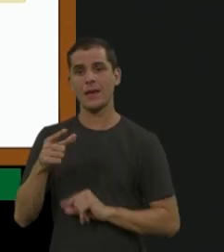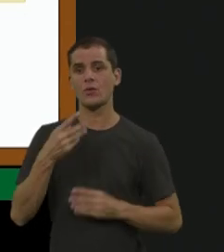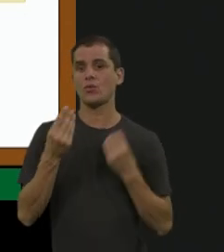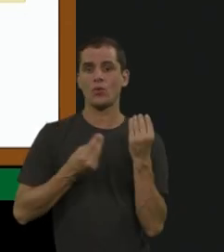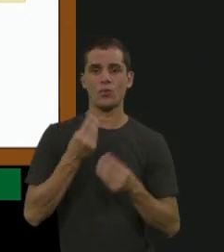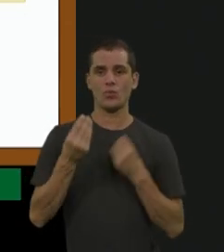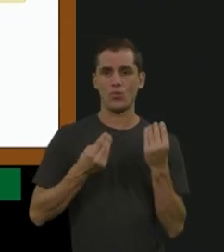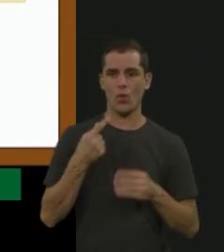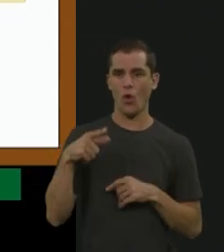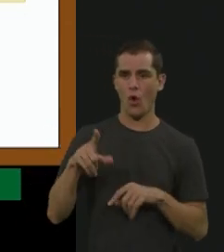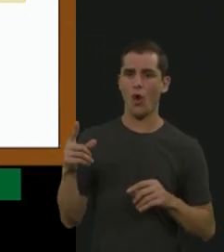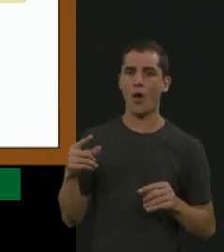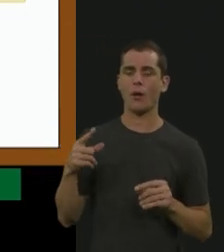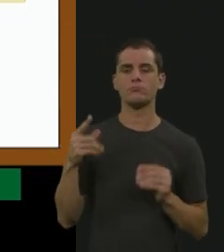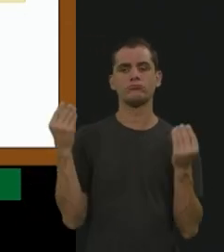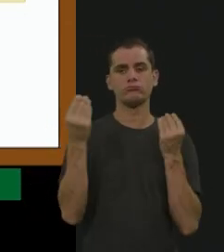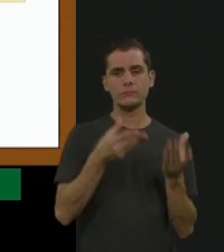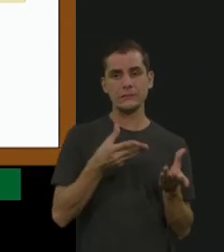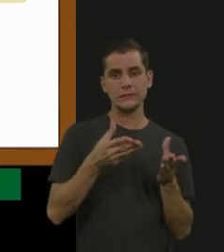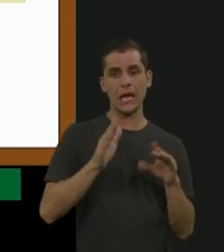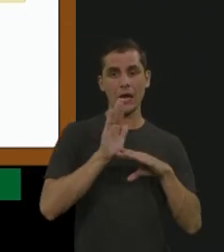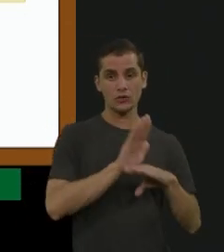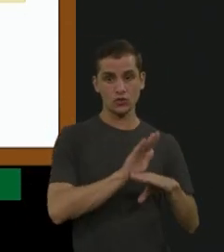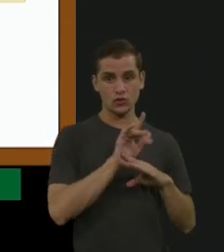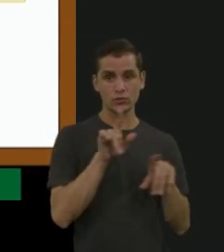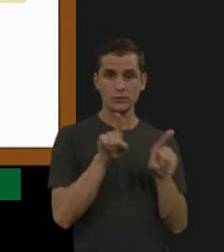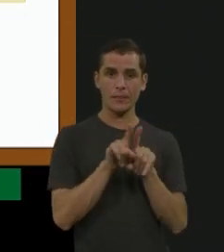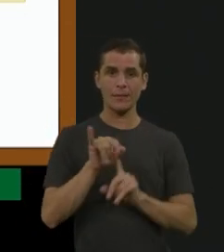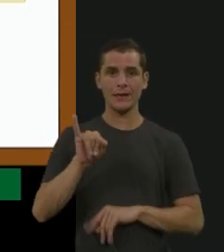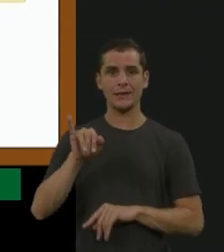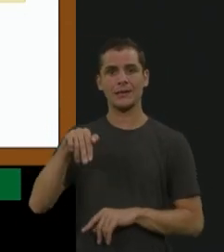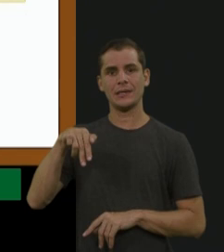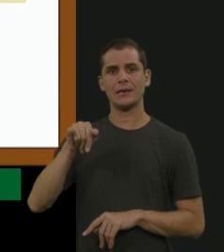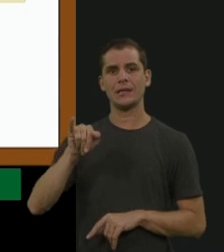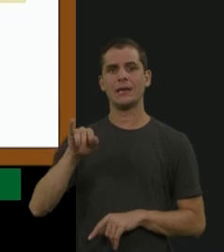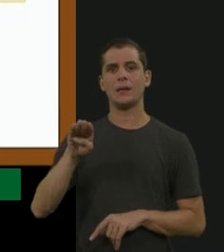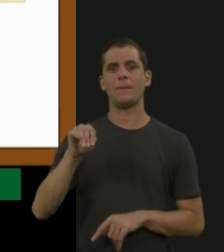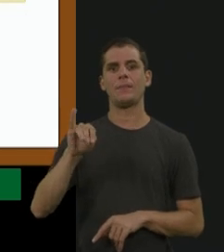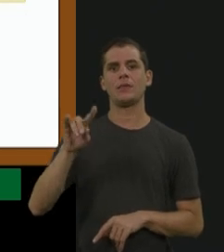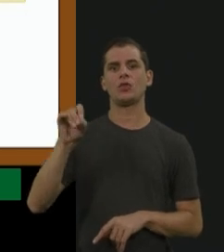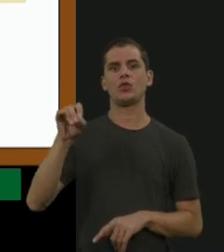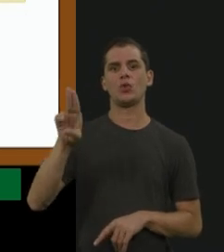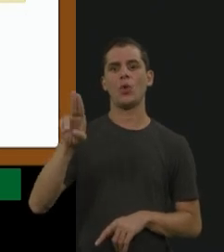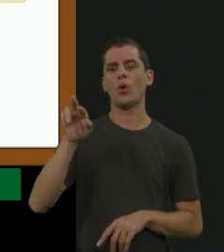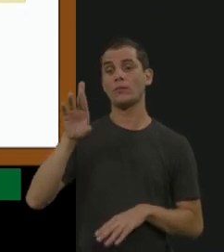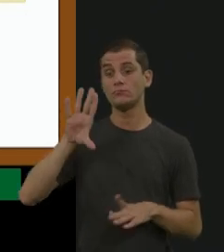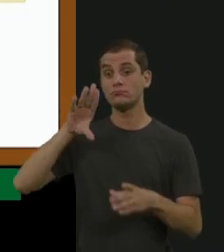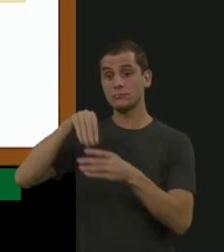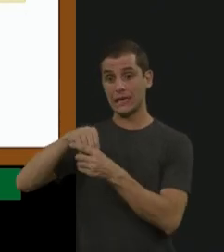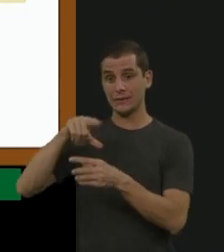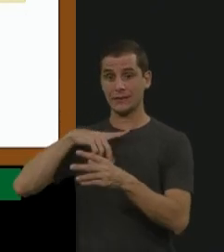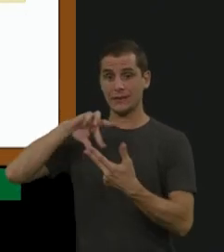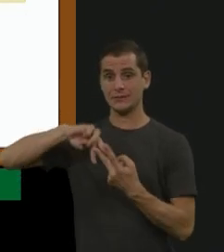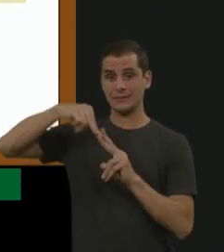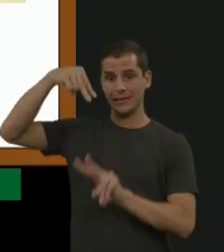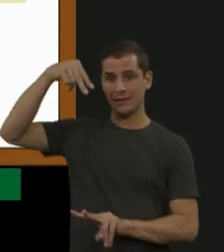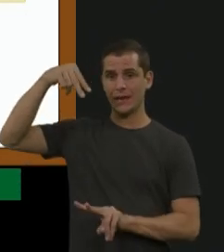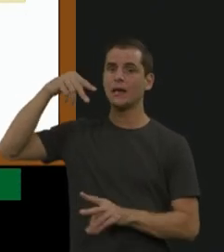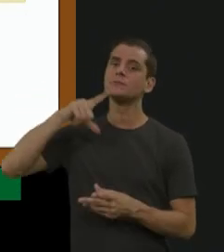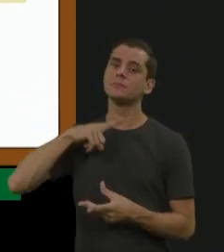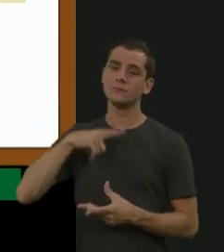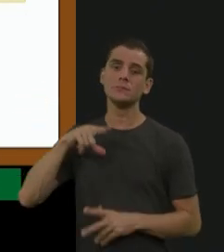contribuir. O inibidor, que é uma característica intrínseca. A gente sabe que tem muito componente genético também em quem vai